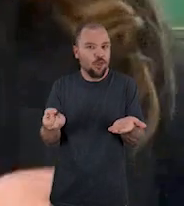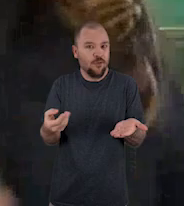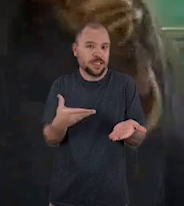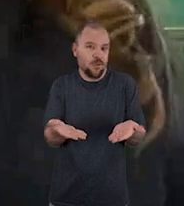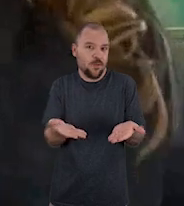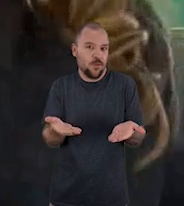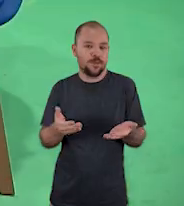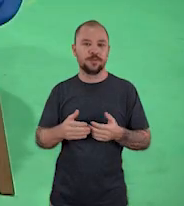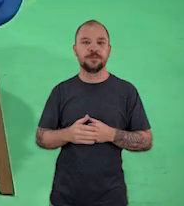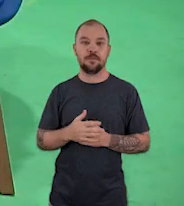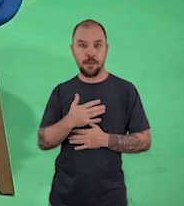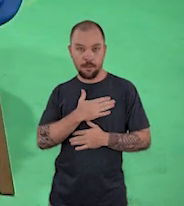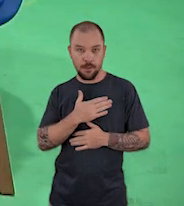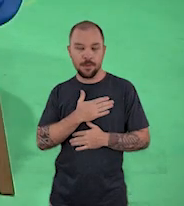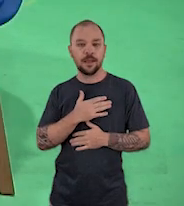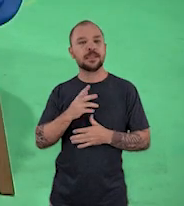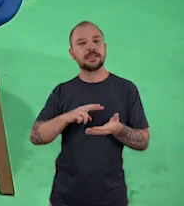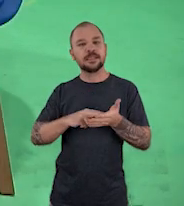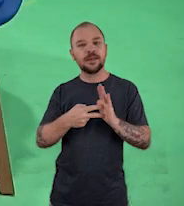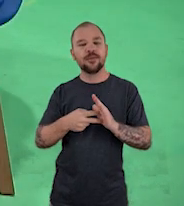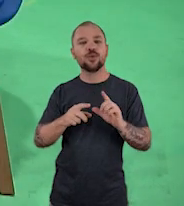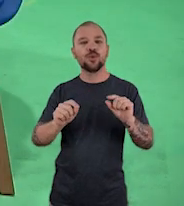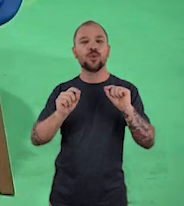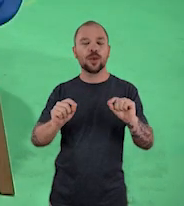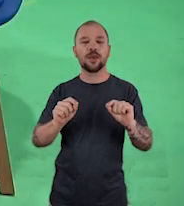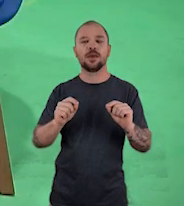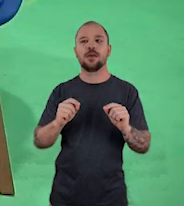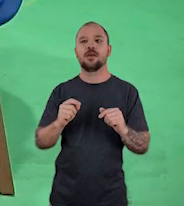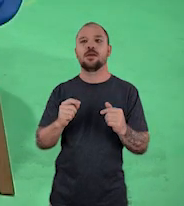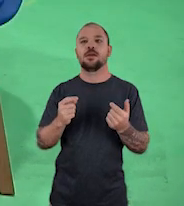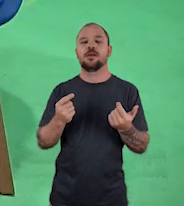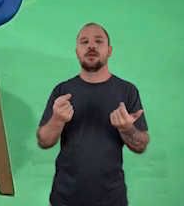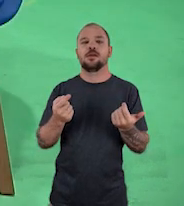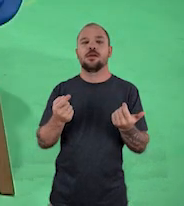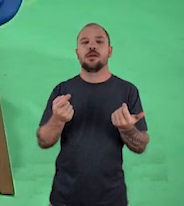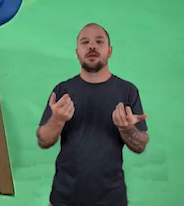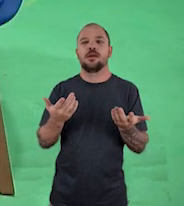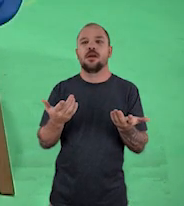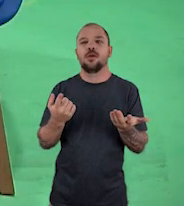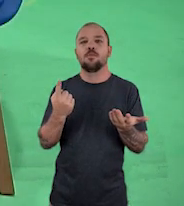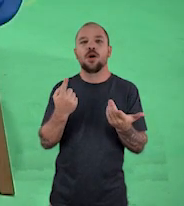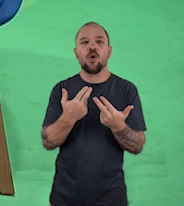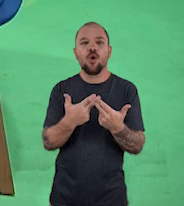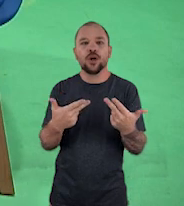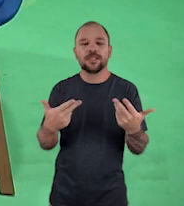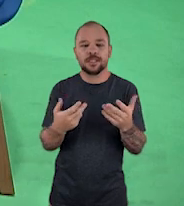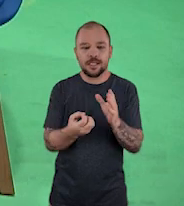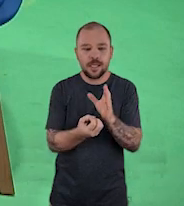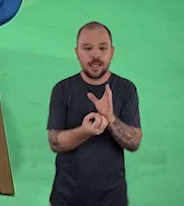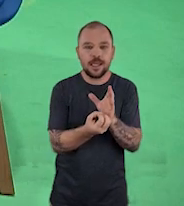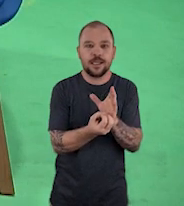é uma inovação. Para mim, é a introdução de algo